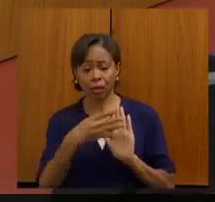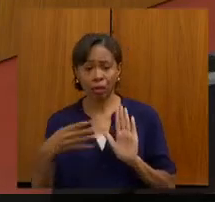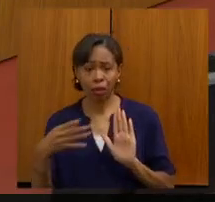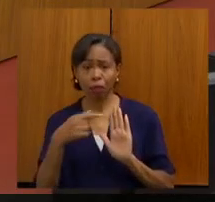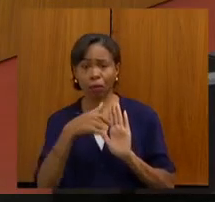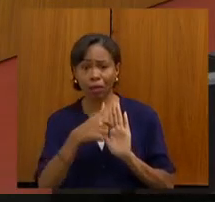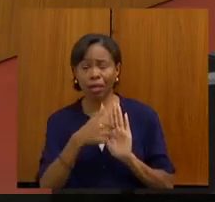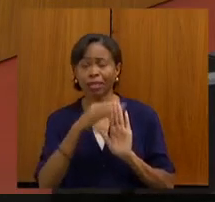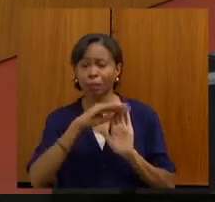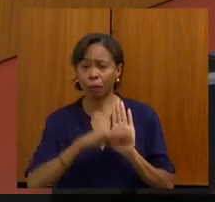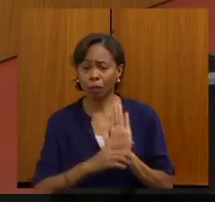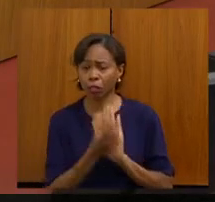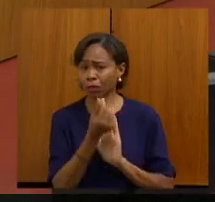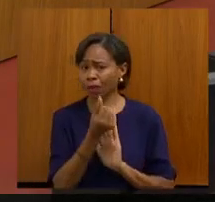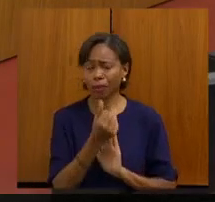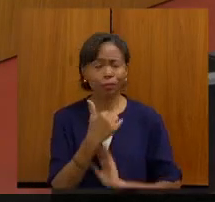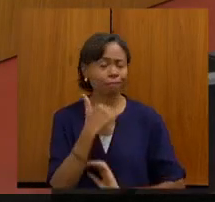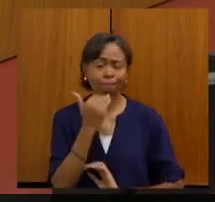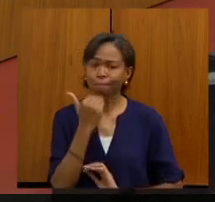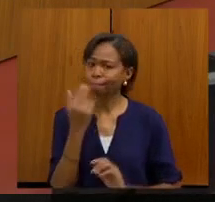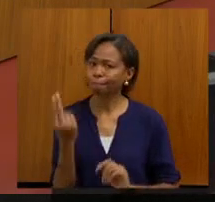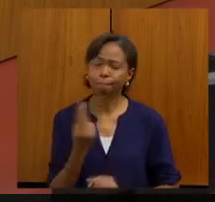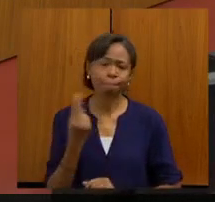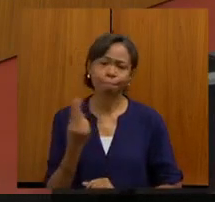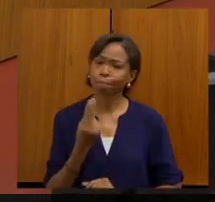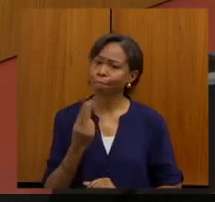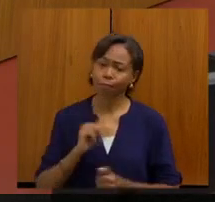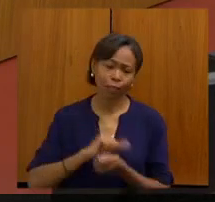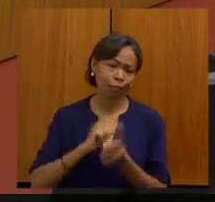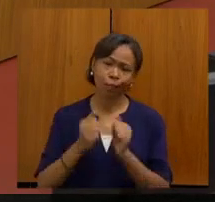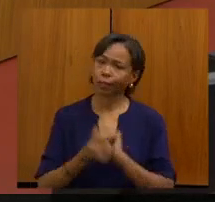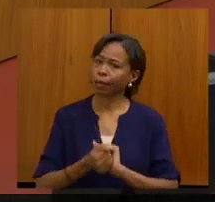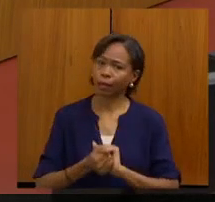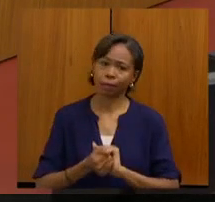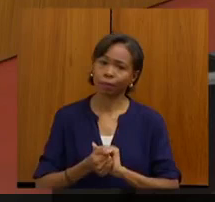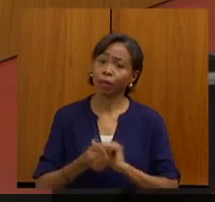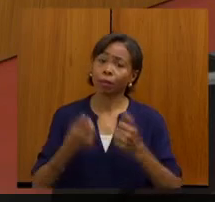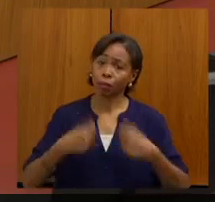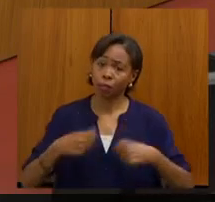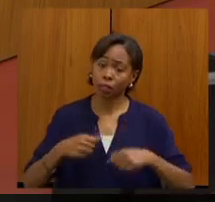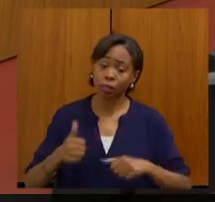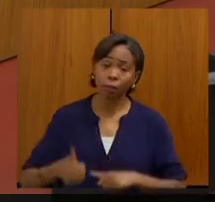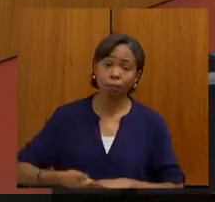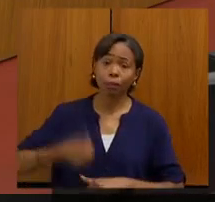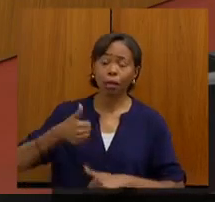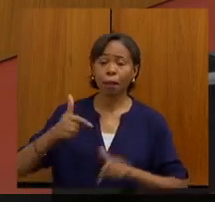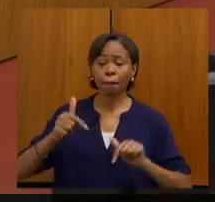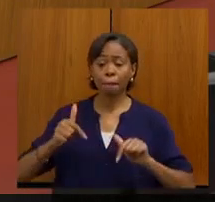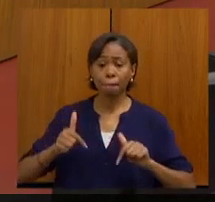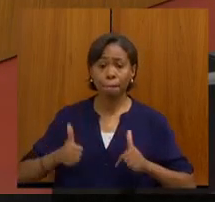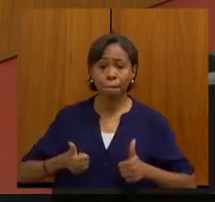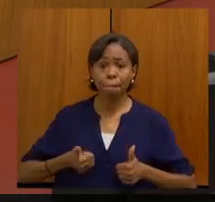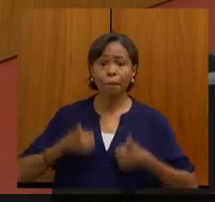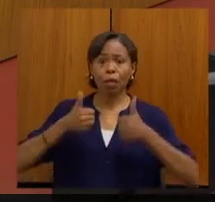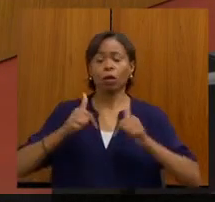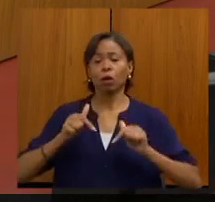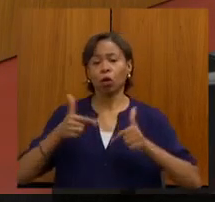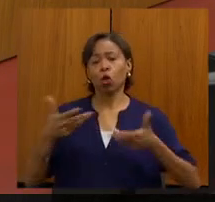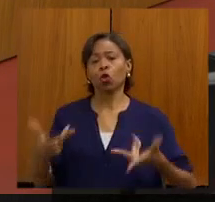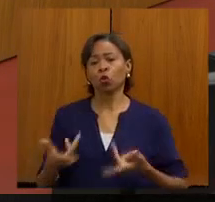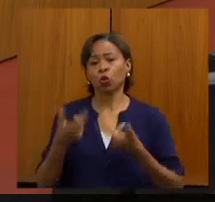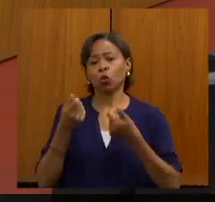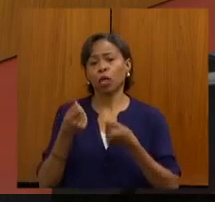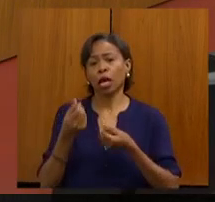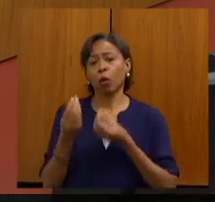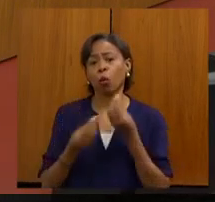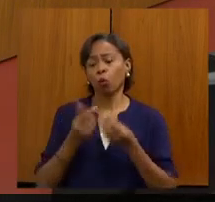para a gente querer atacar o problema se a gente não melhorar o pagamento do procedimento. E é o